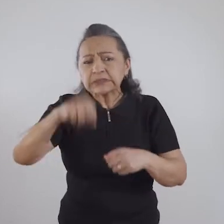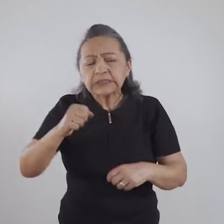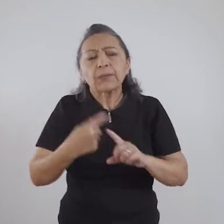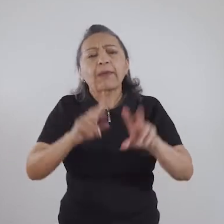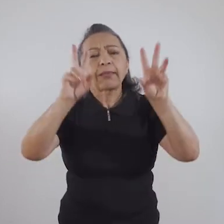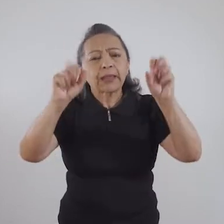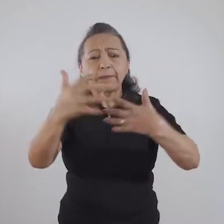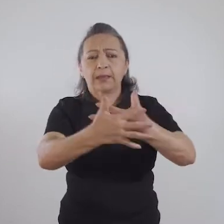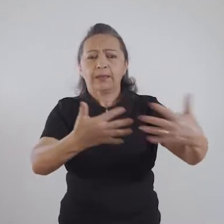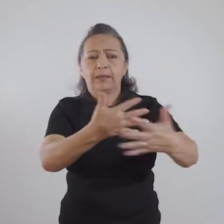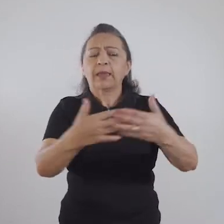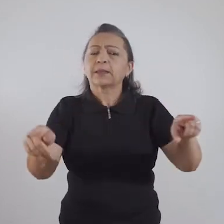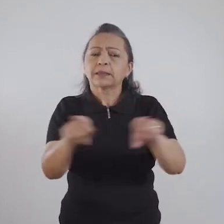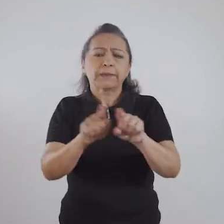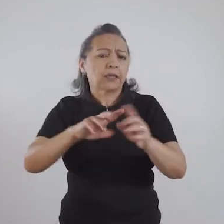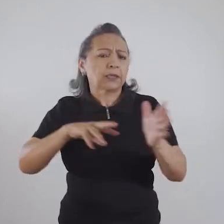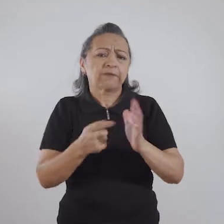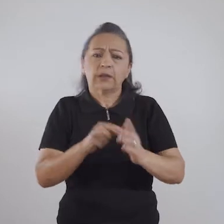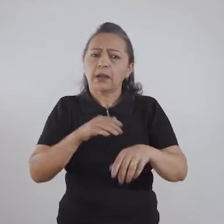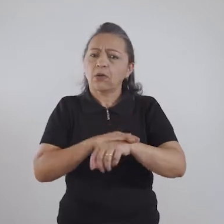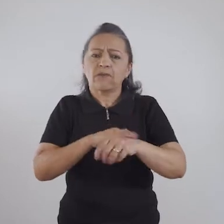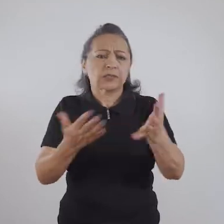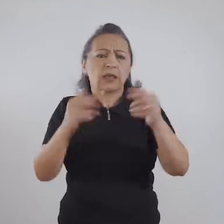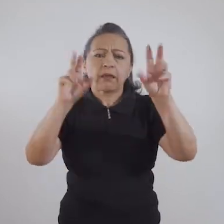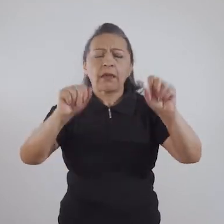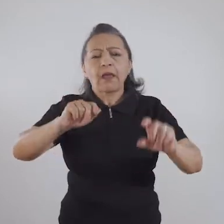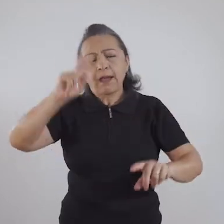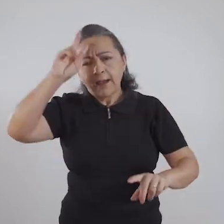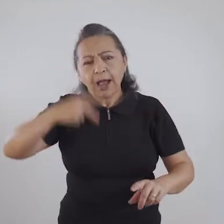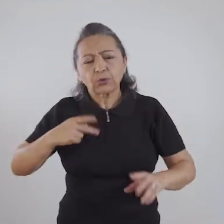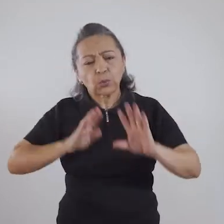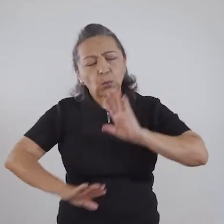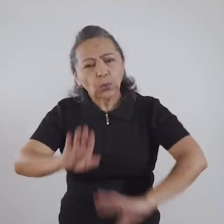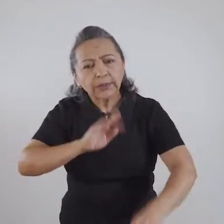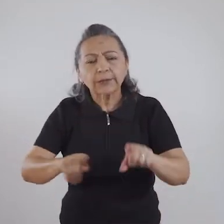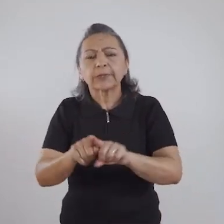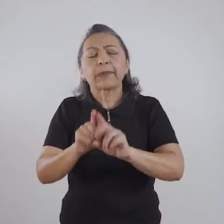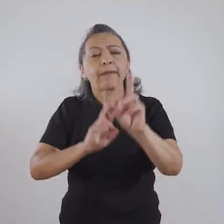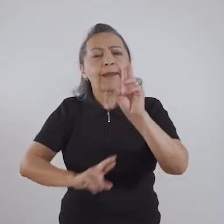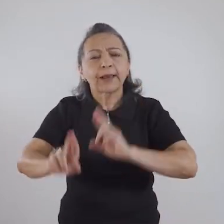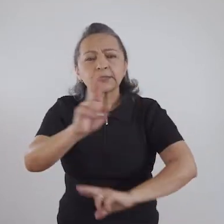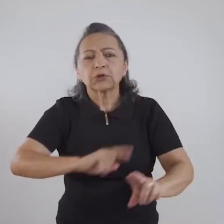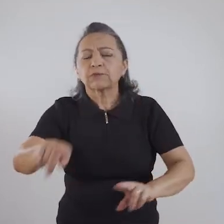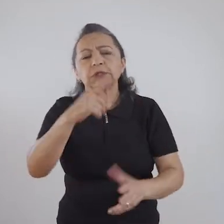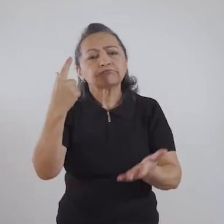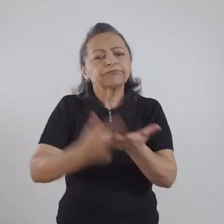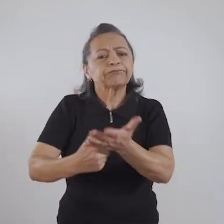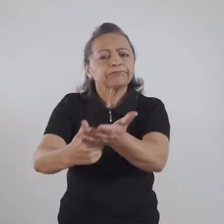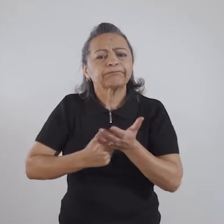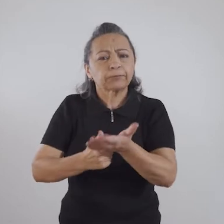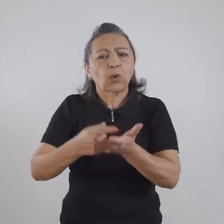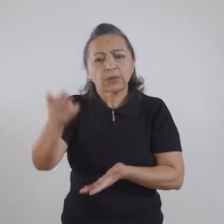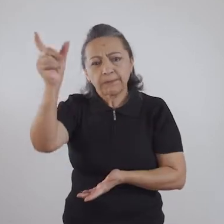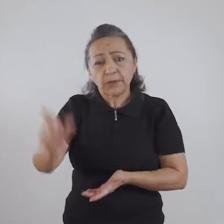porque falar de sexualidade também é falar de autocuidado. Falar de sexualidade é também falar da relação que você estabelece